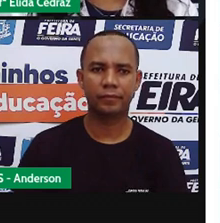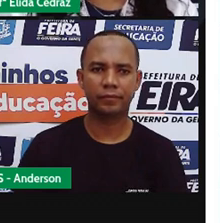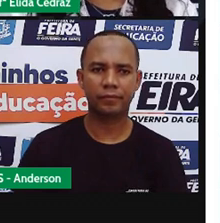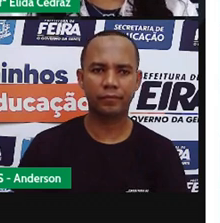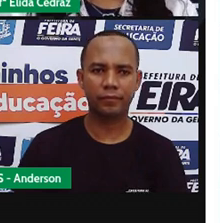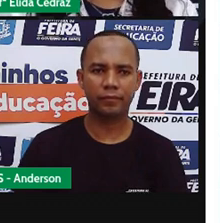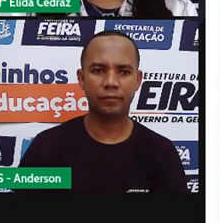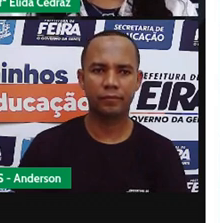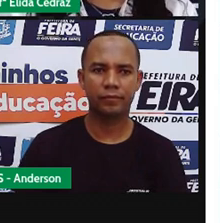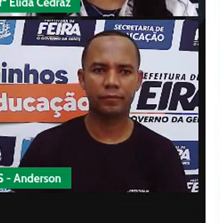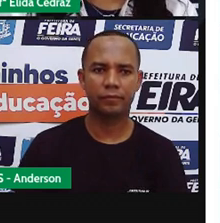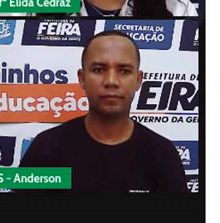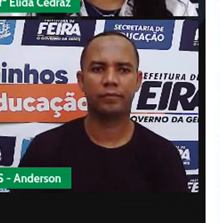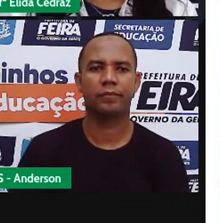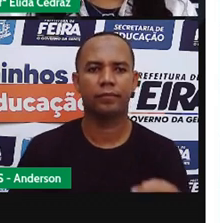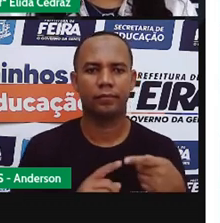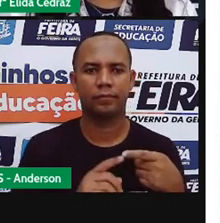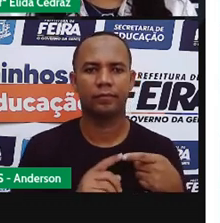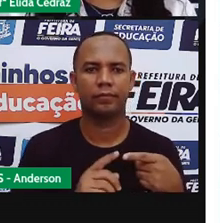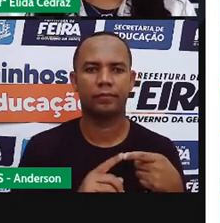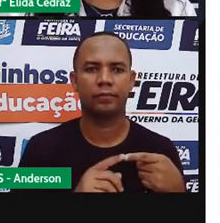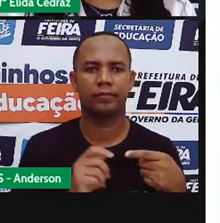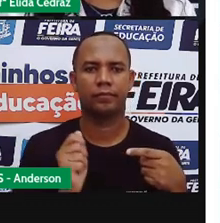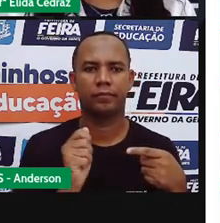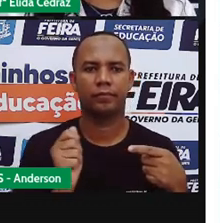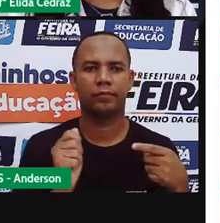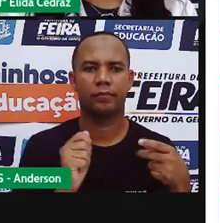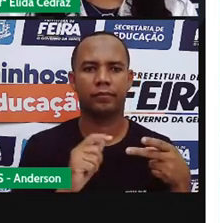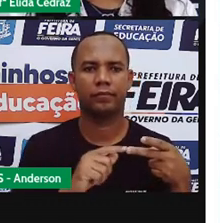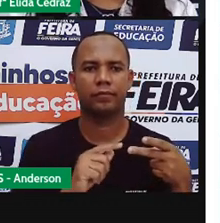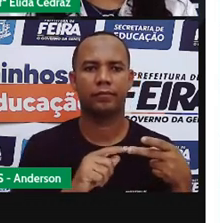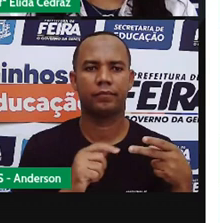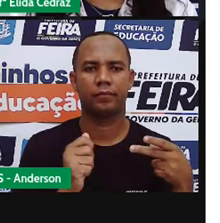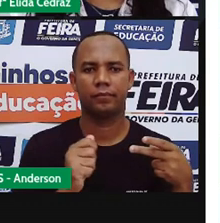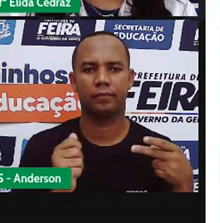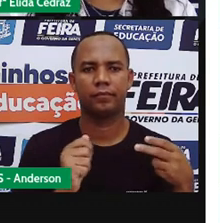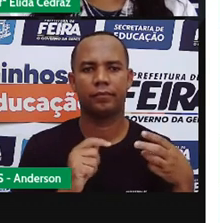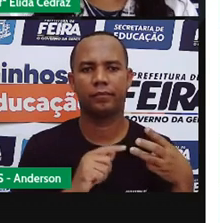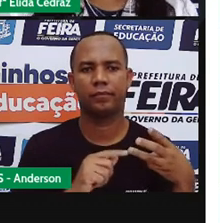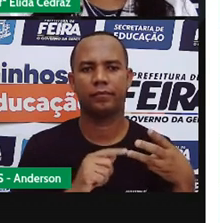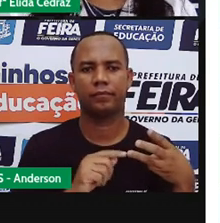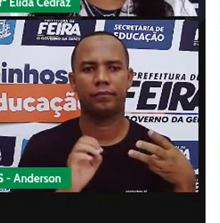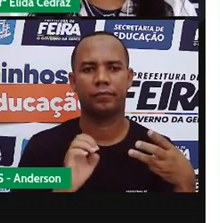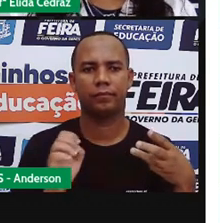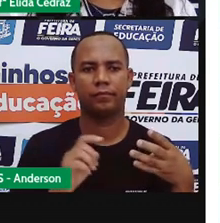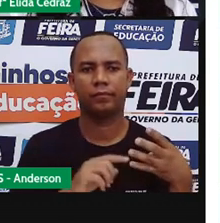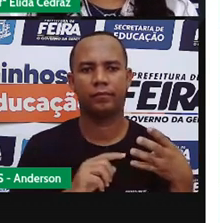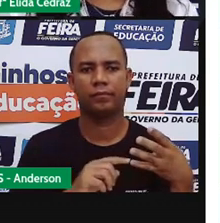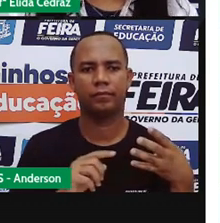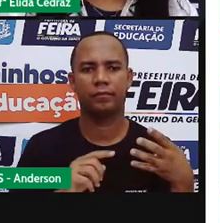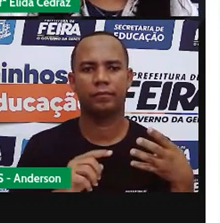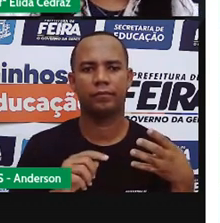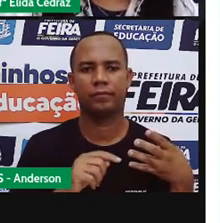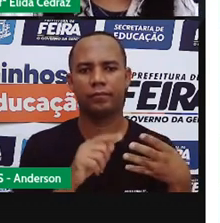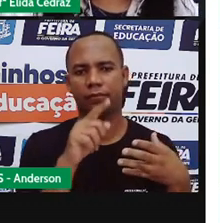enfrenta, cobra, proibido, dobra, piorar.